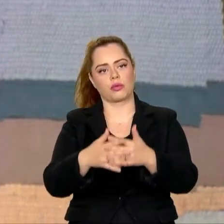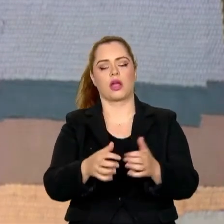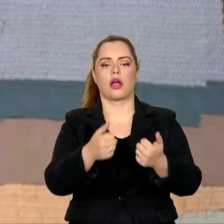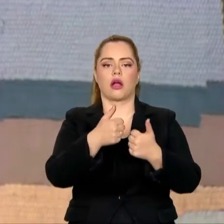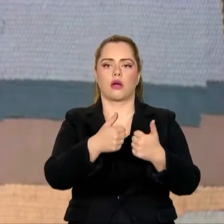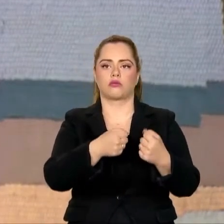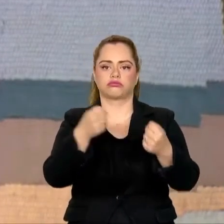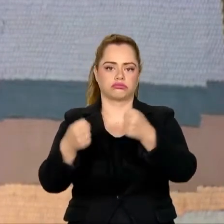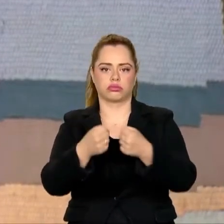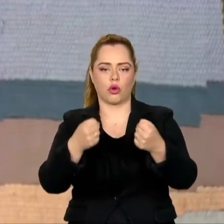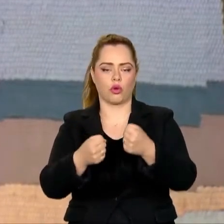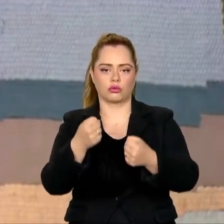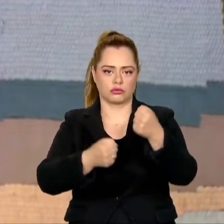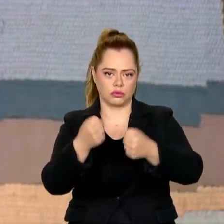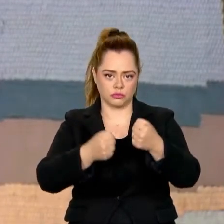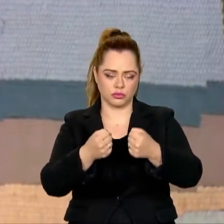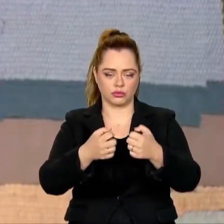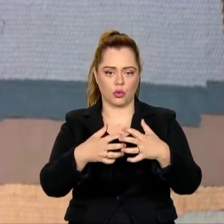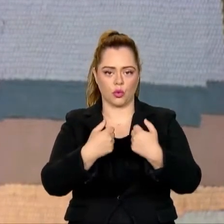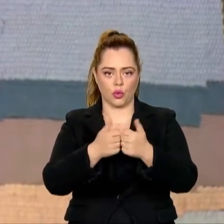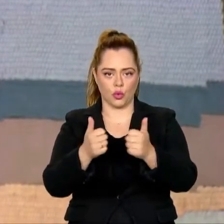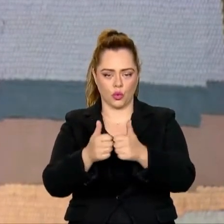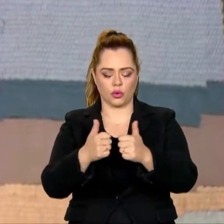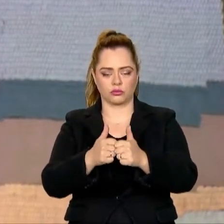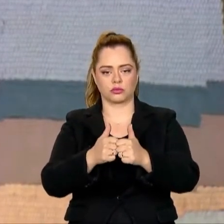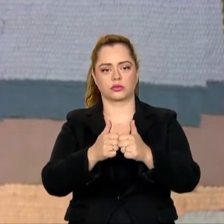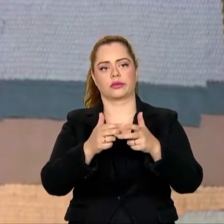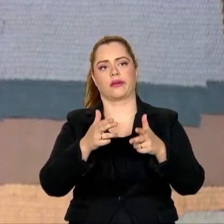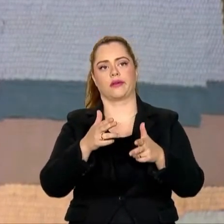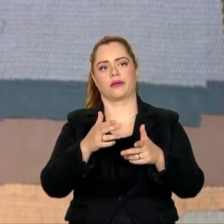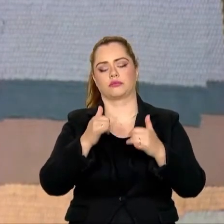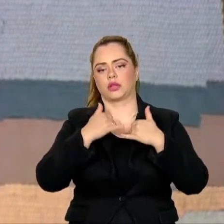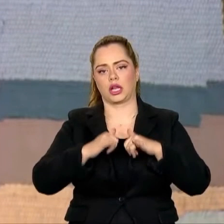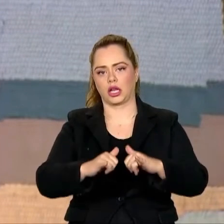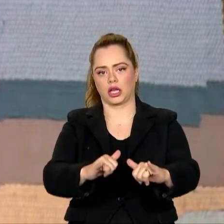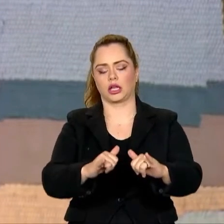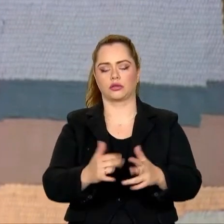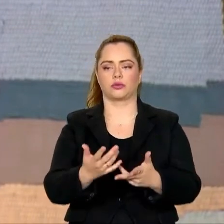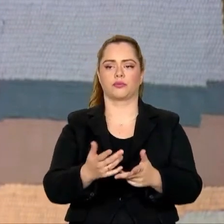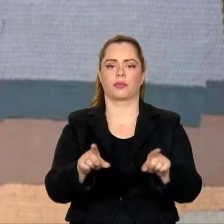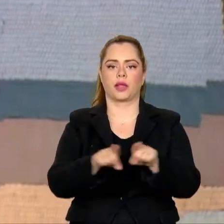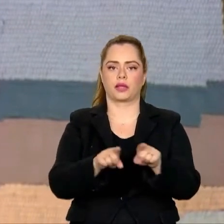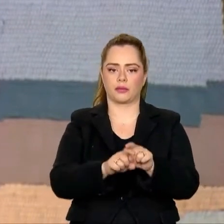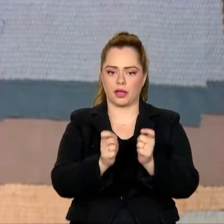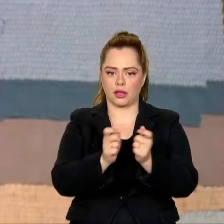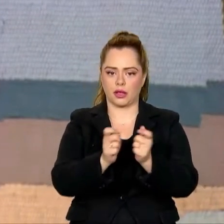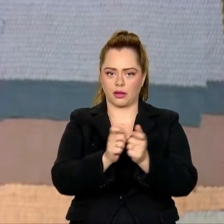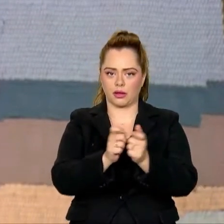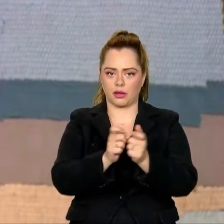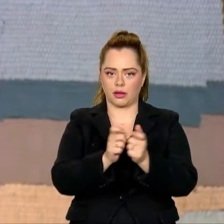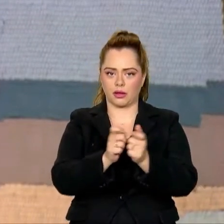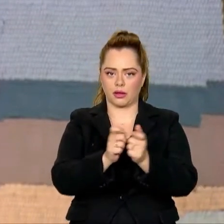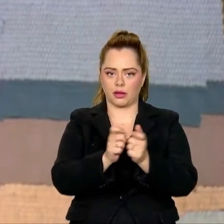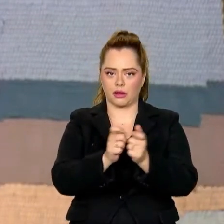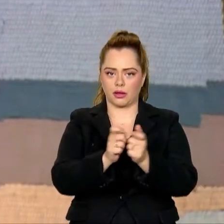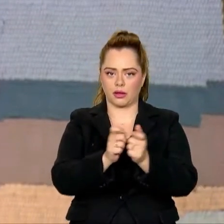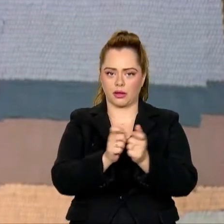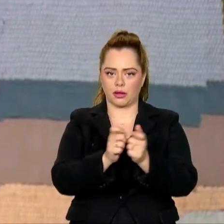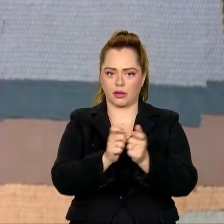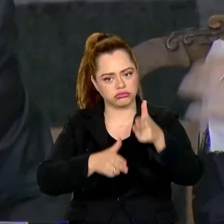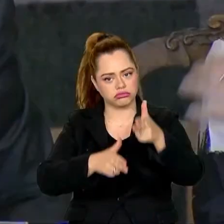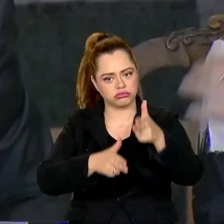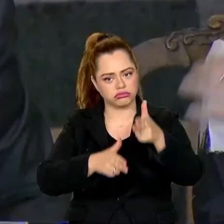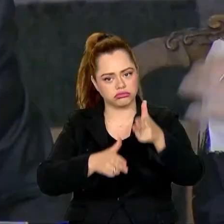ampliar a presença de metrô, VLT, monotrilho nas nossas cidades e, com isso,